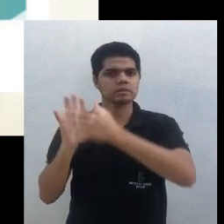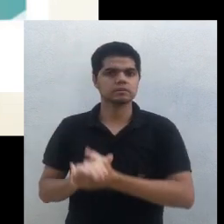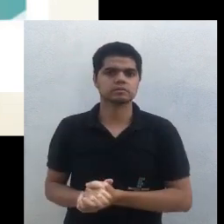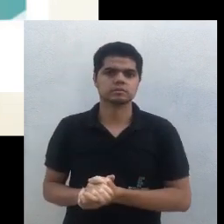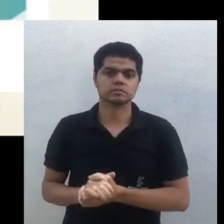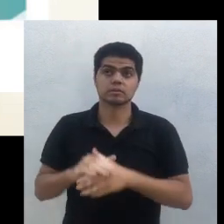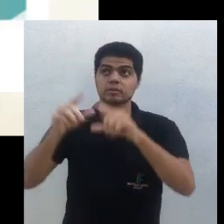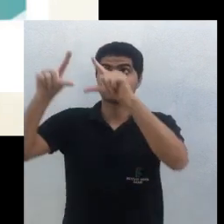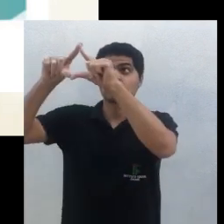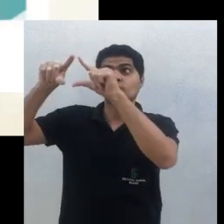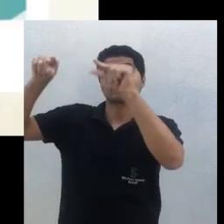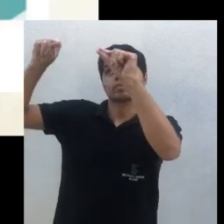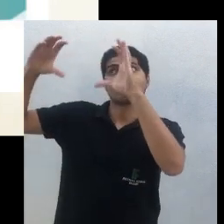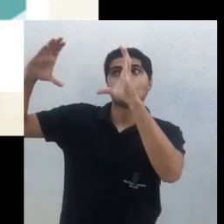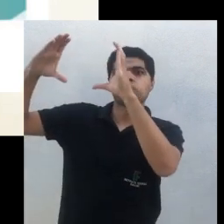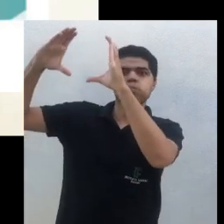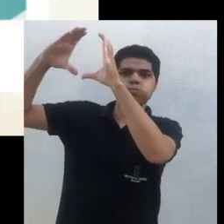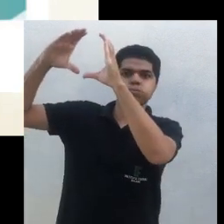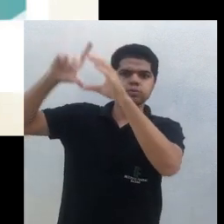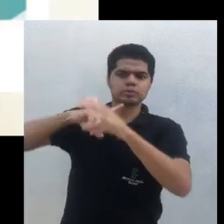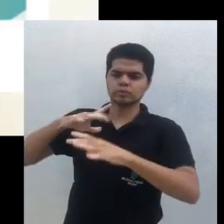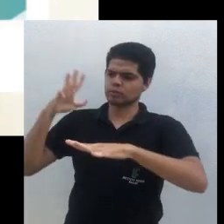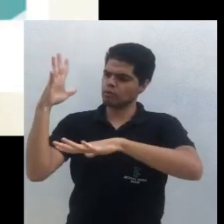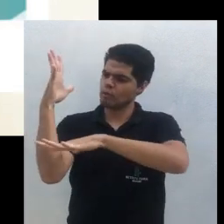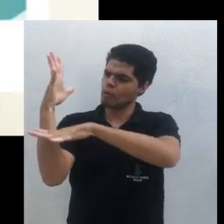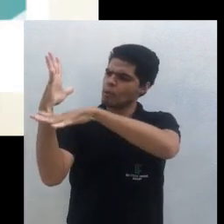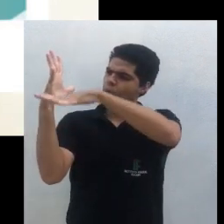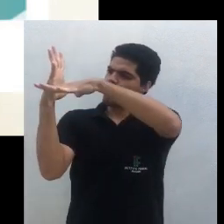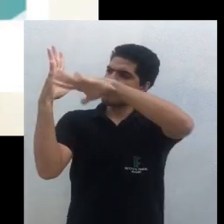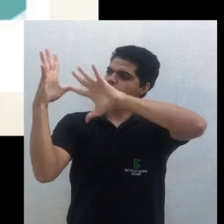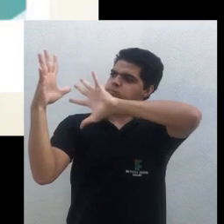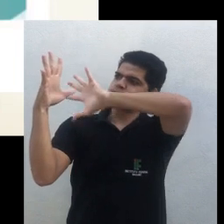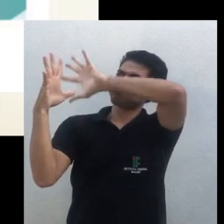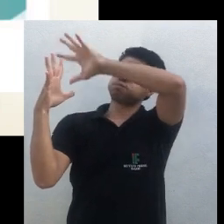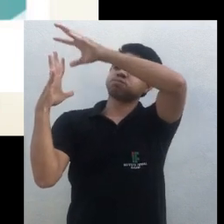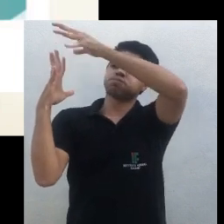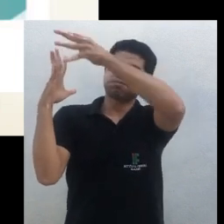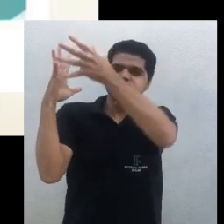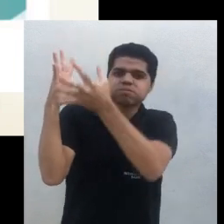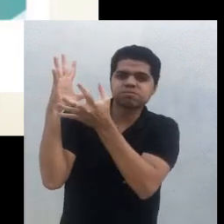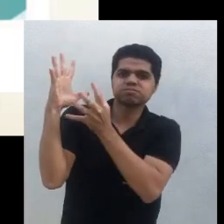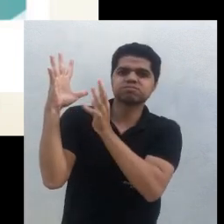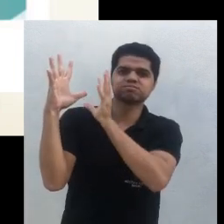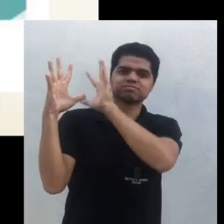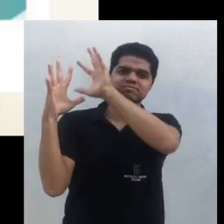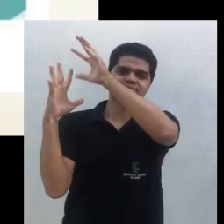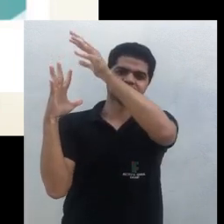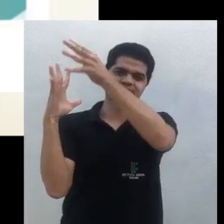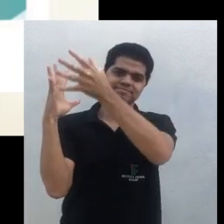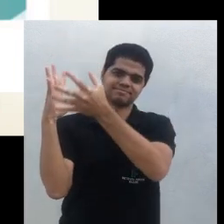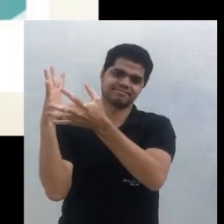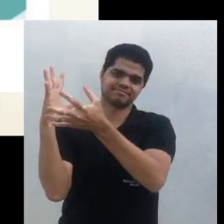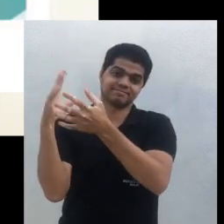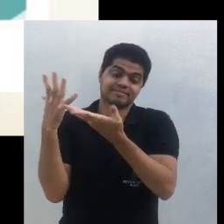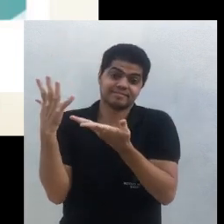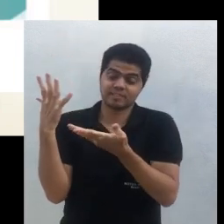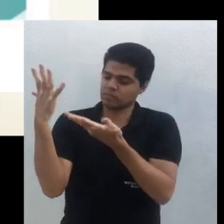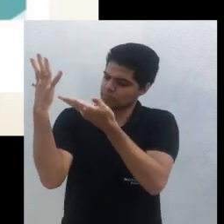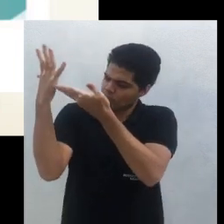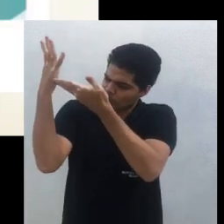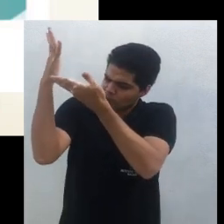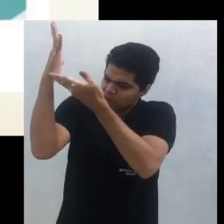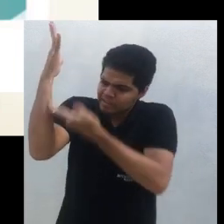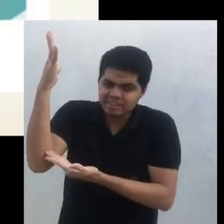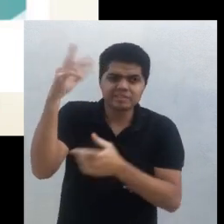água por isso que a gente não deve cortar madeira para uso e para uso de lua cheia no claro porque a madeira está com muita água